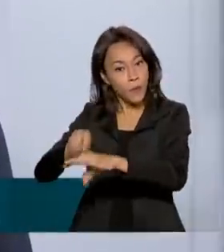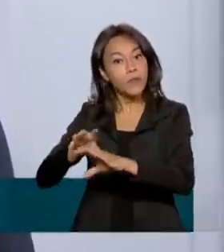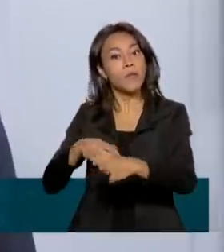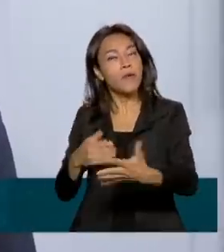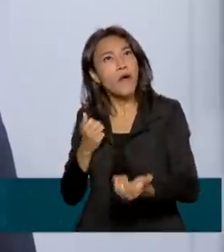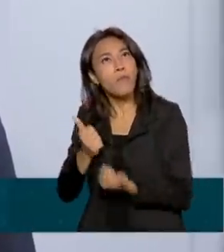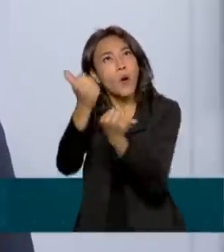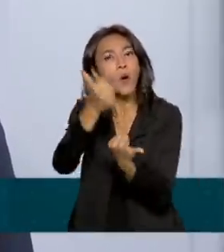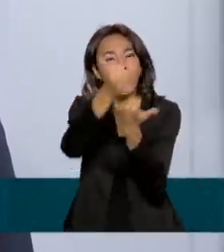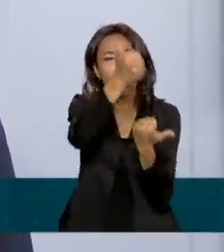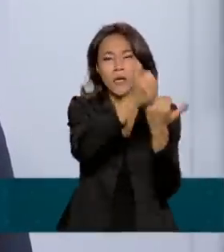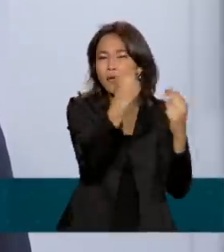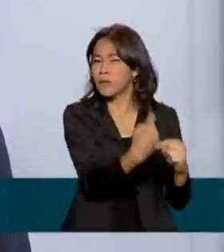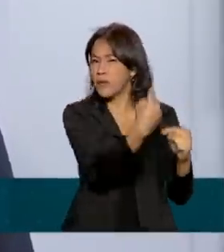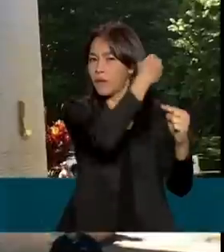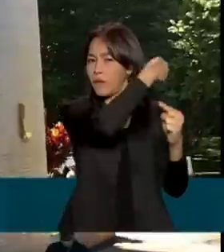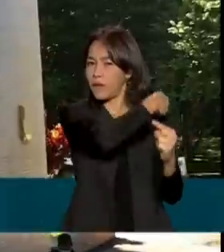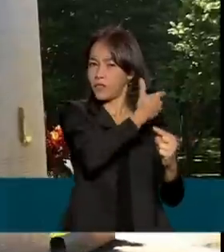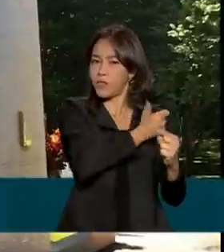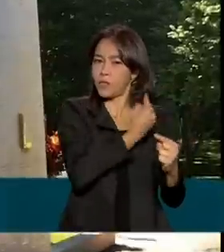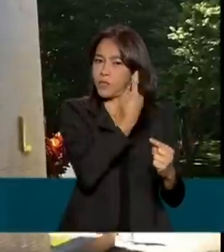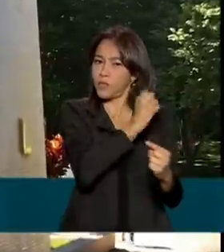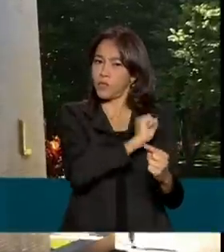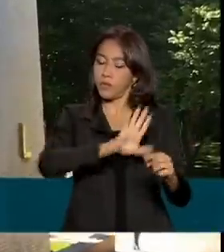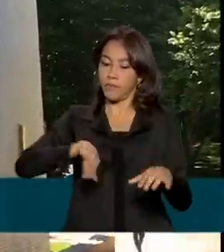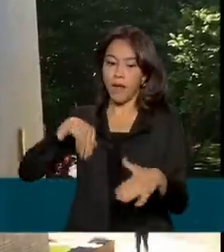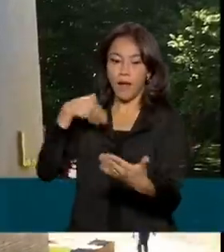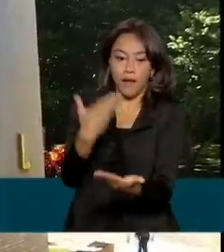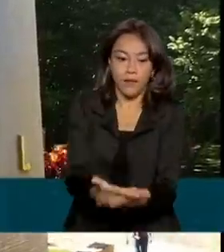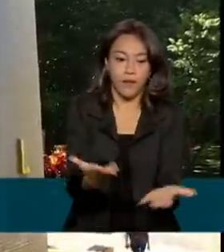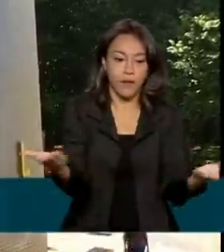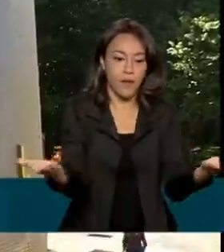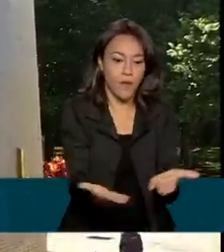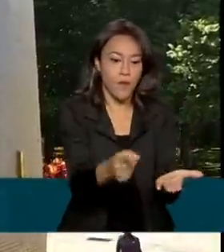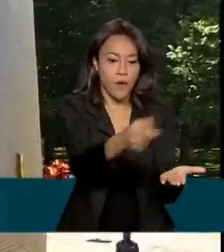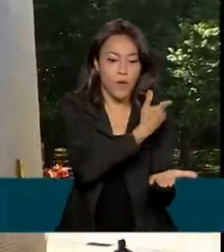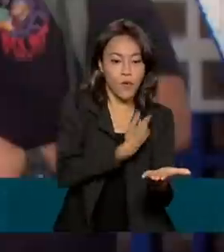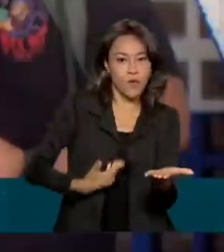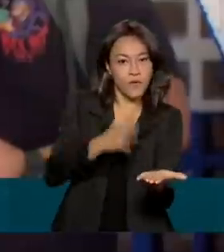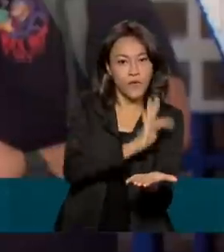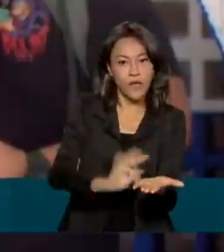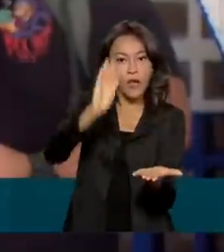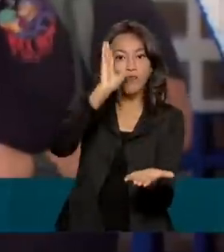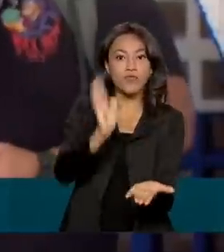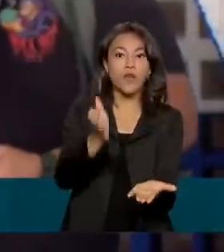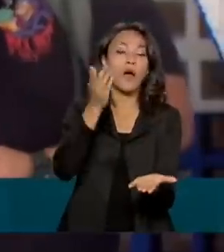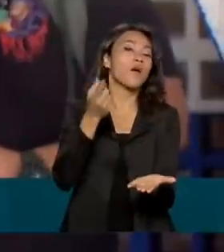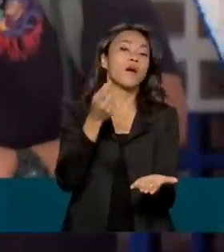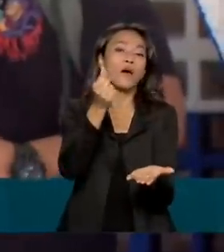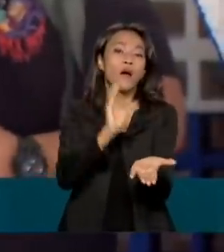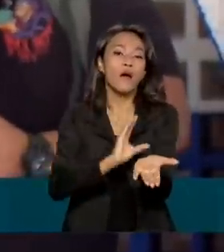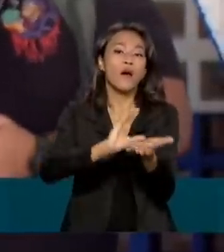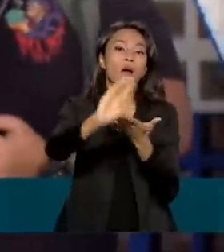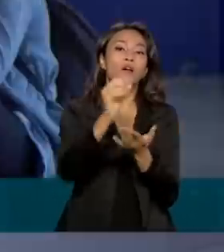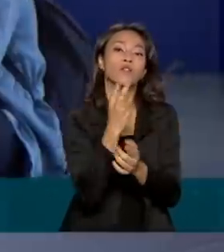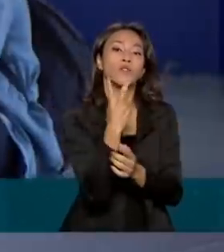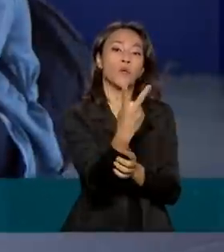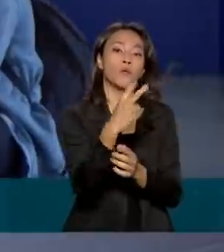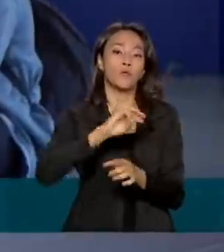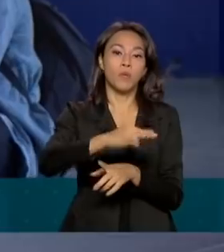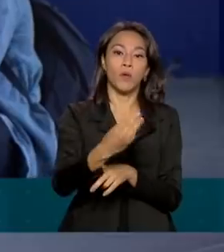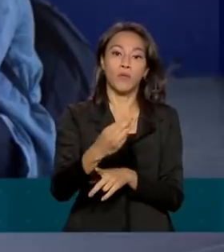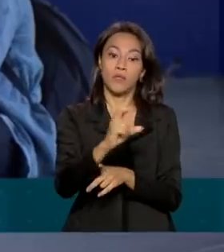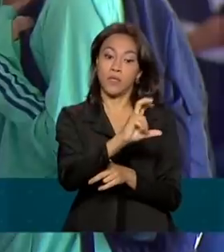ensino médio desde 2018. Até agora, o governo federal repassou aos estados mais de R$ 2,5 bilhões como